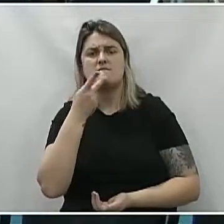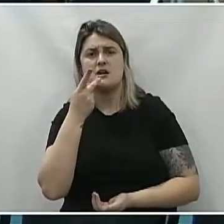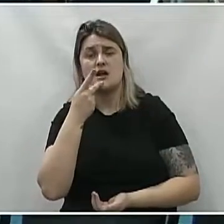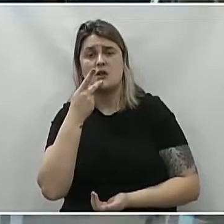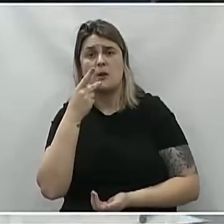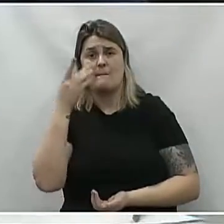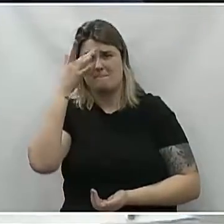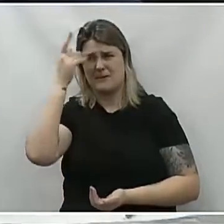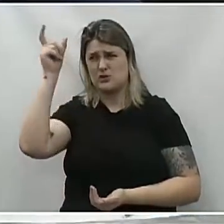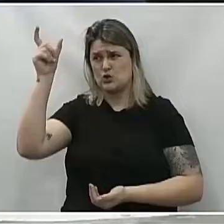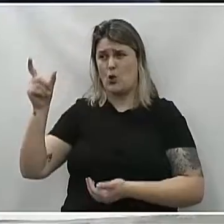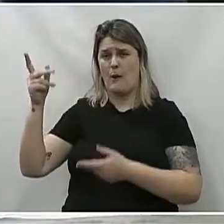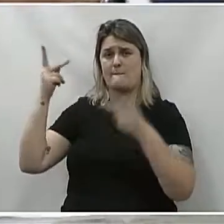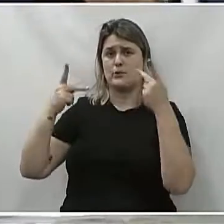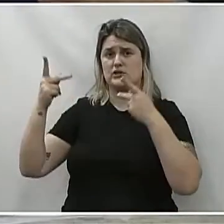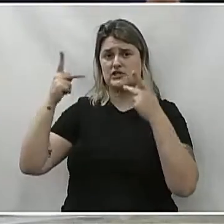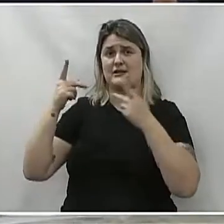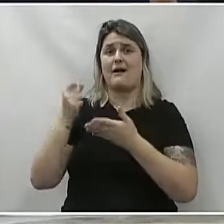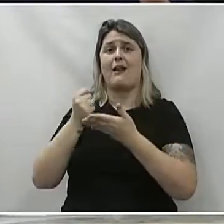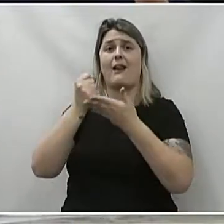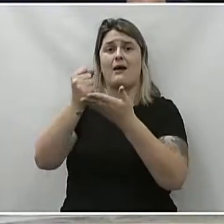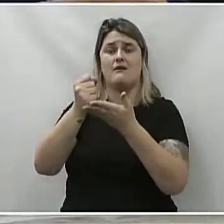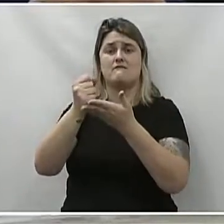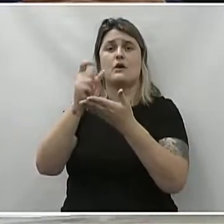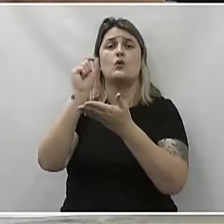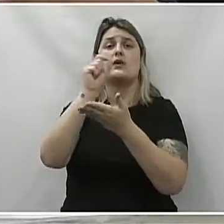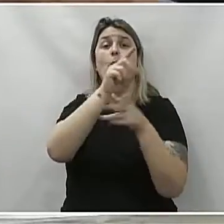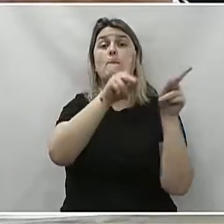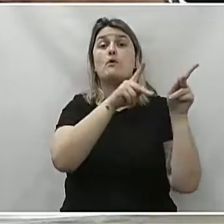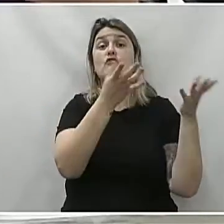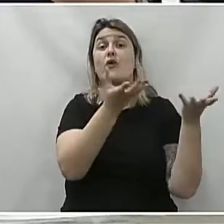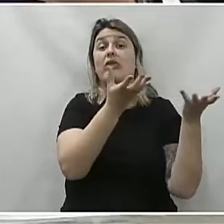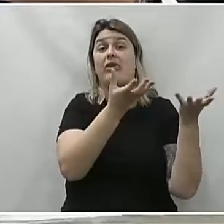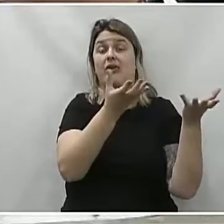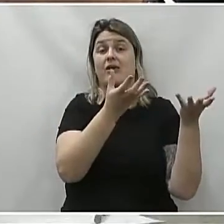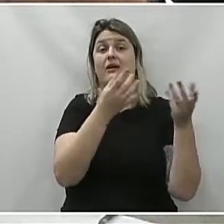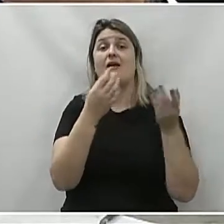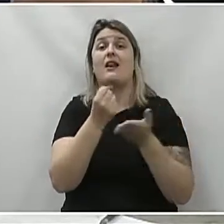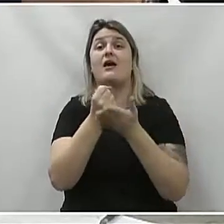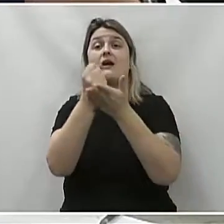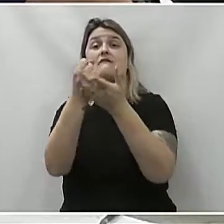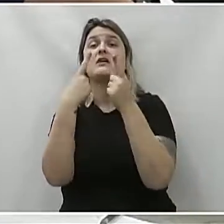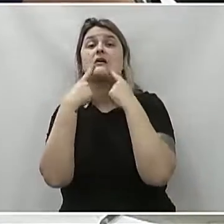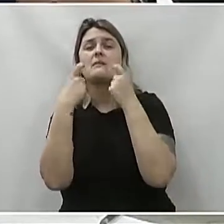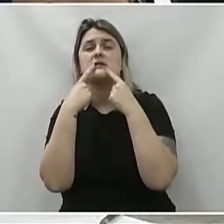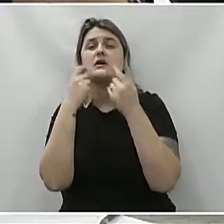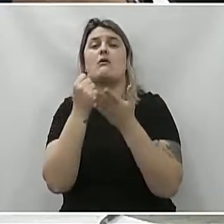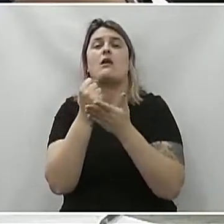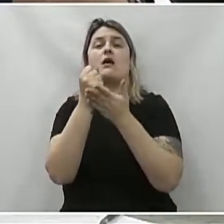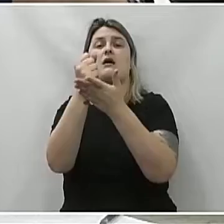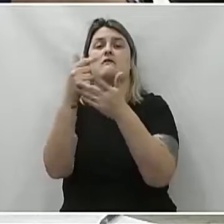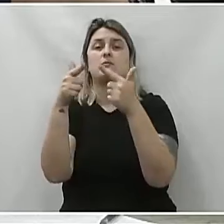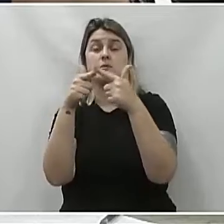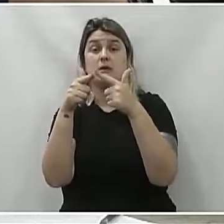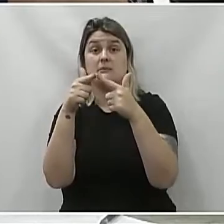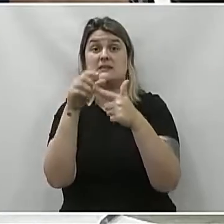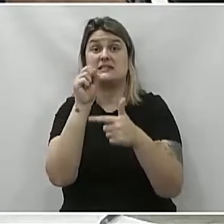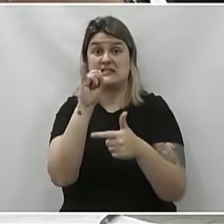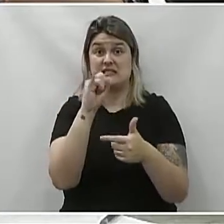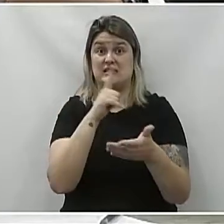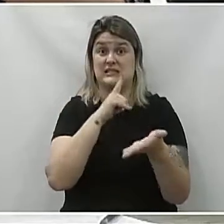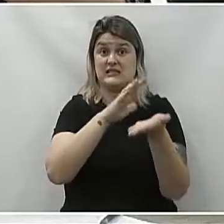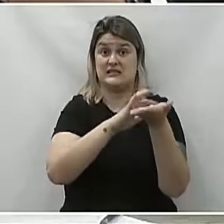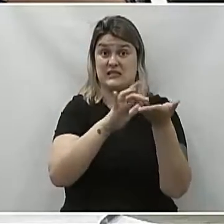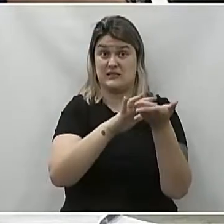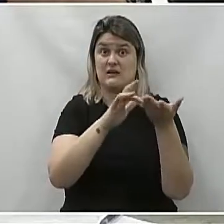o político está para levar os anseios e as reclamações e os problemas. E, quando se tem secretários competentes,